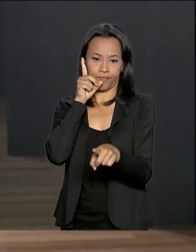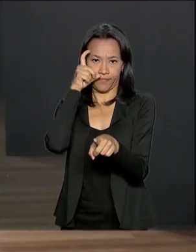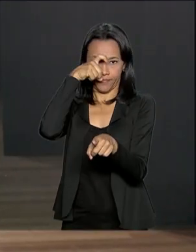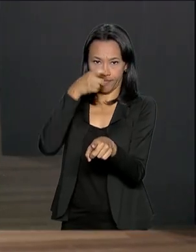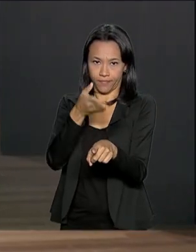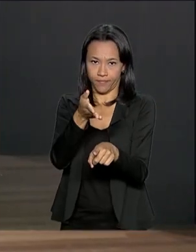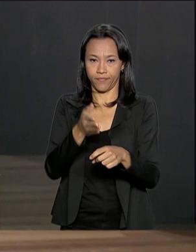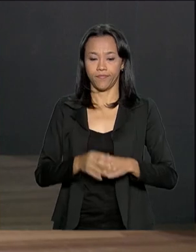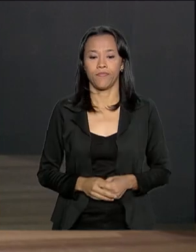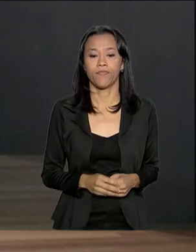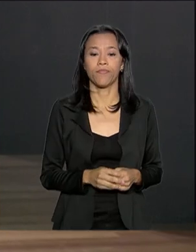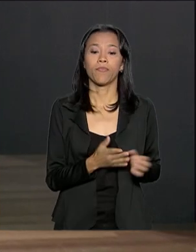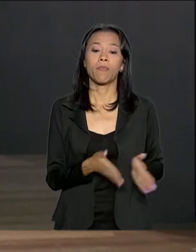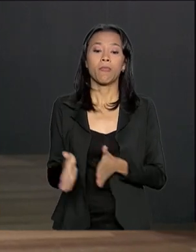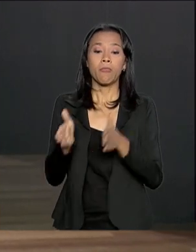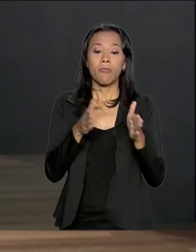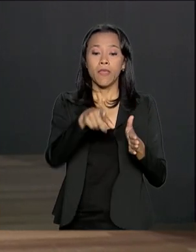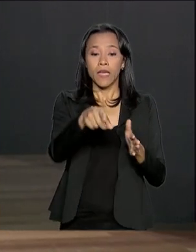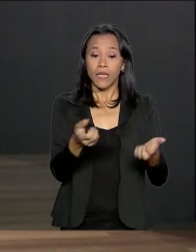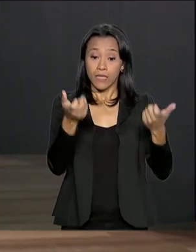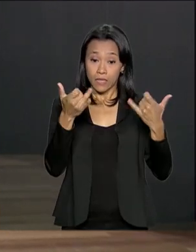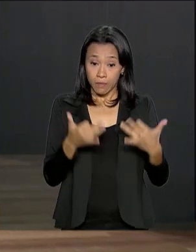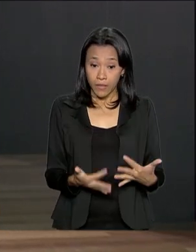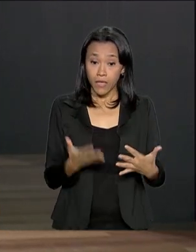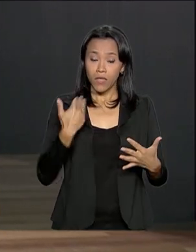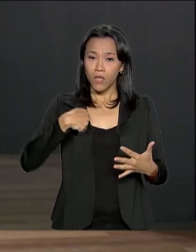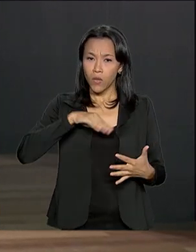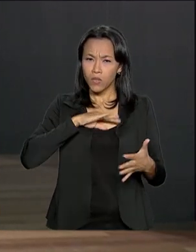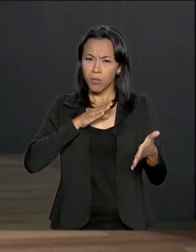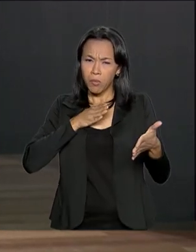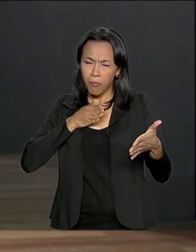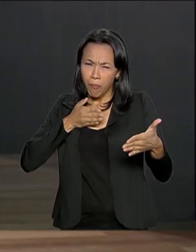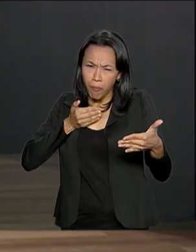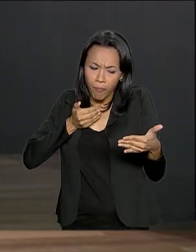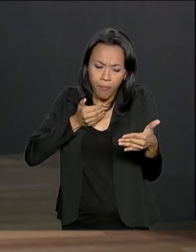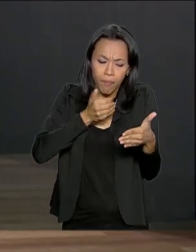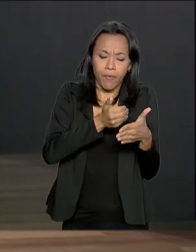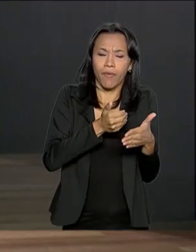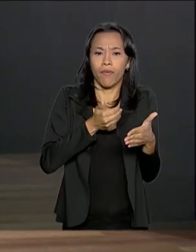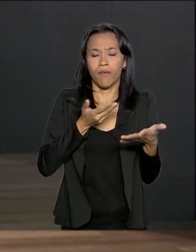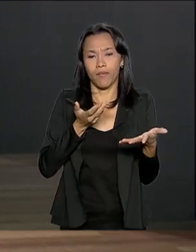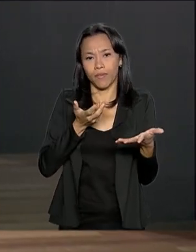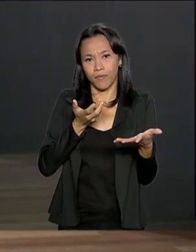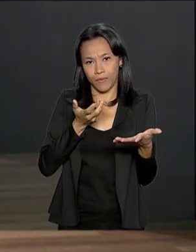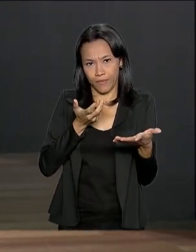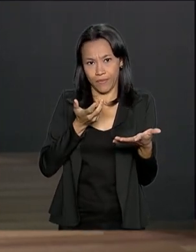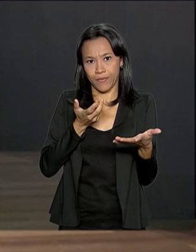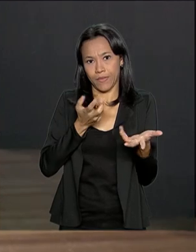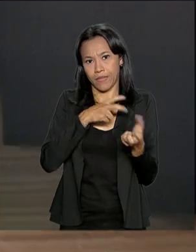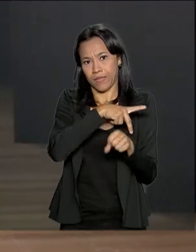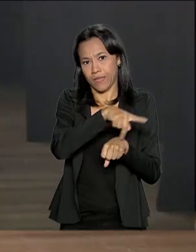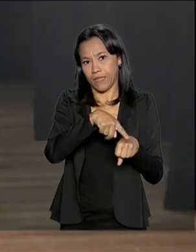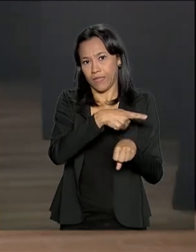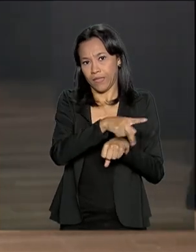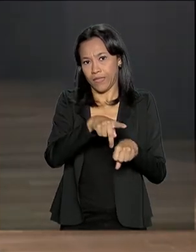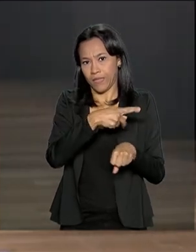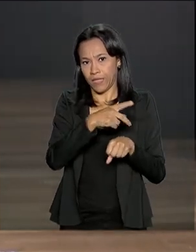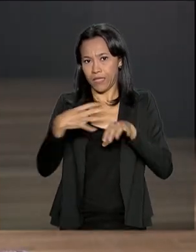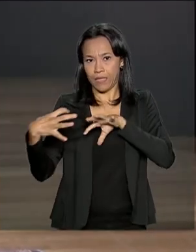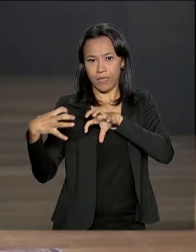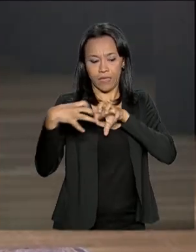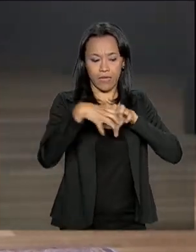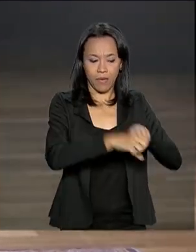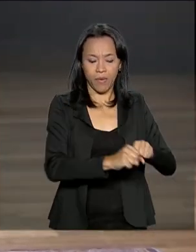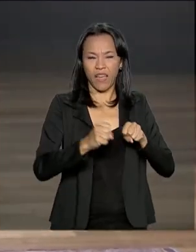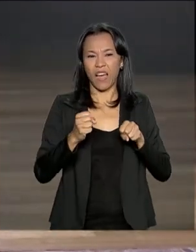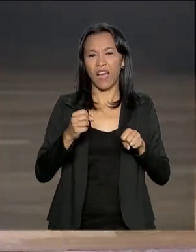Nós estamos no limiar de virarmos um país capturado por narco-quadrilhas, que nos